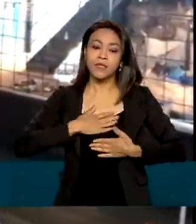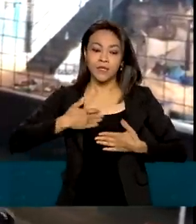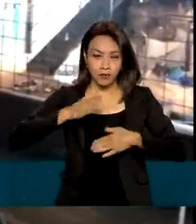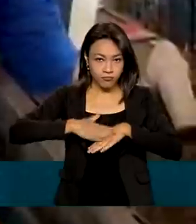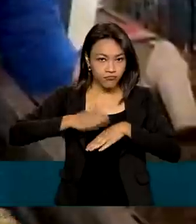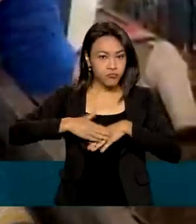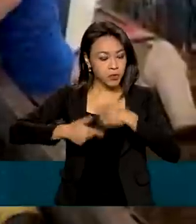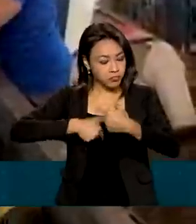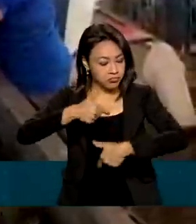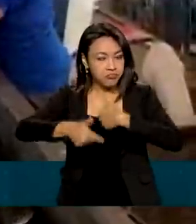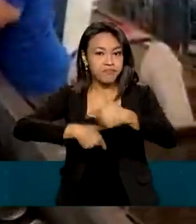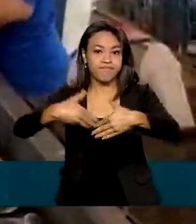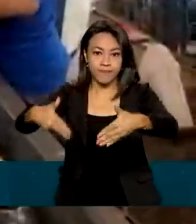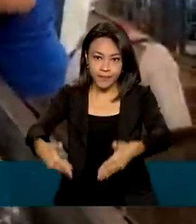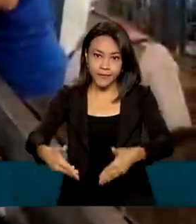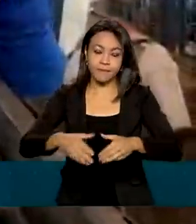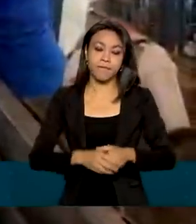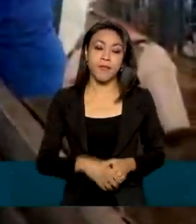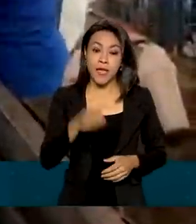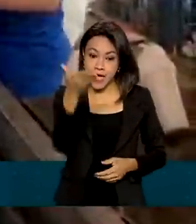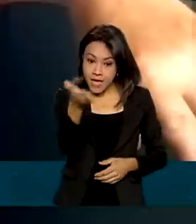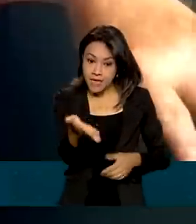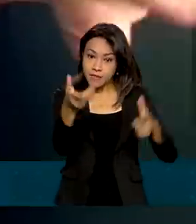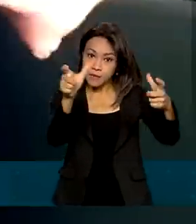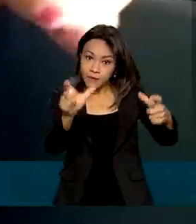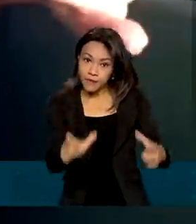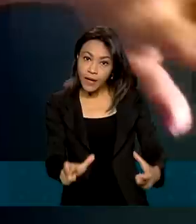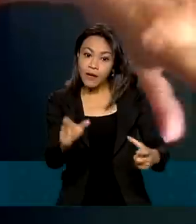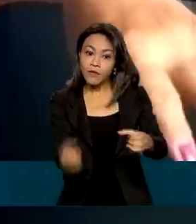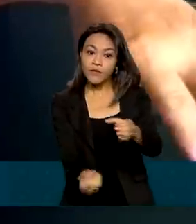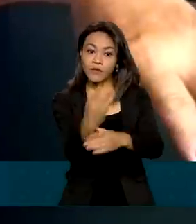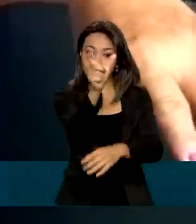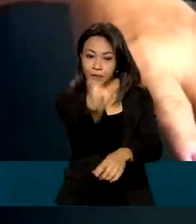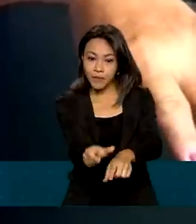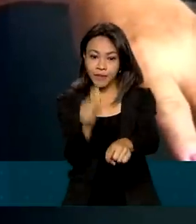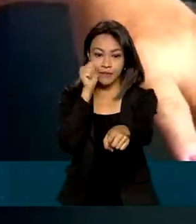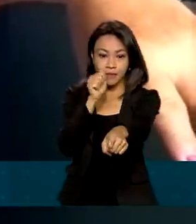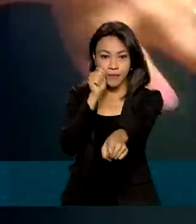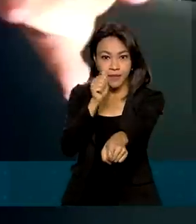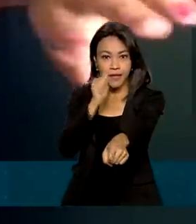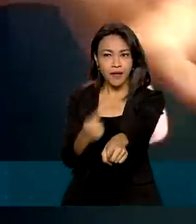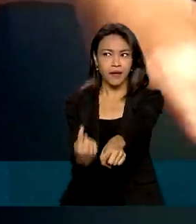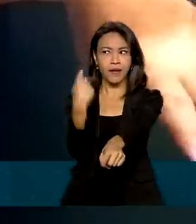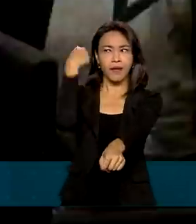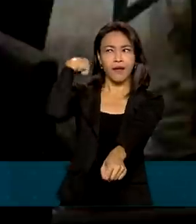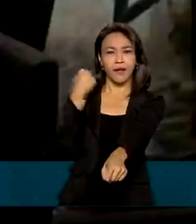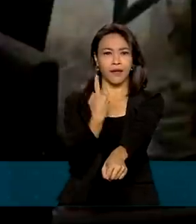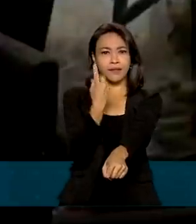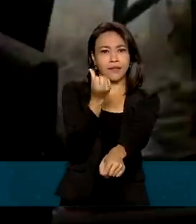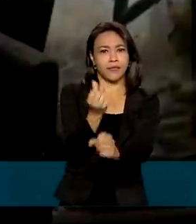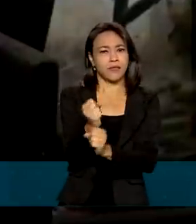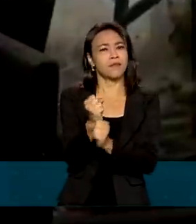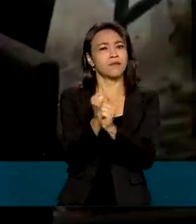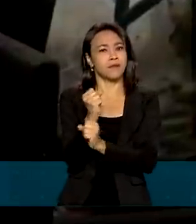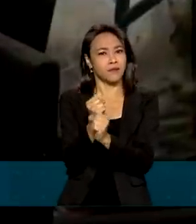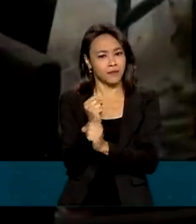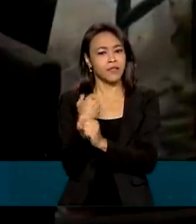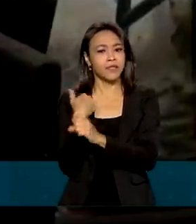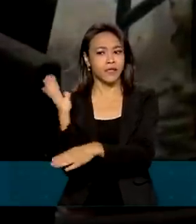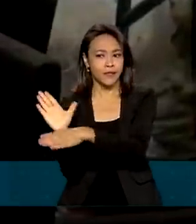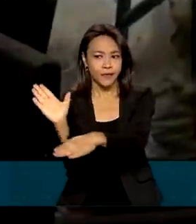A cooperativa em que Antônia trabalha foi fundada por Maria Ney há 16 anos e tem ajudado